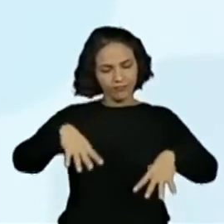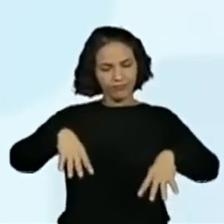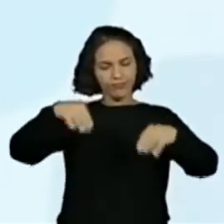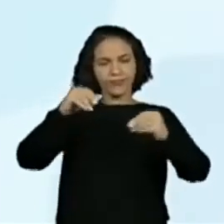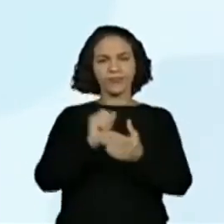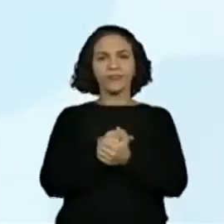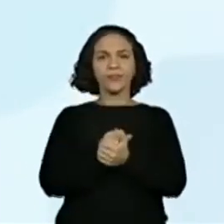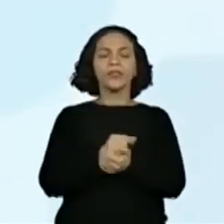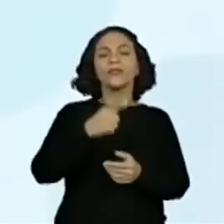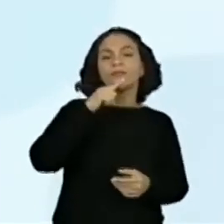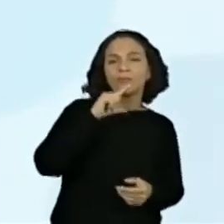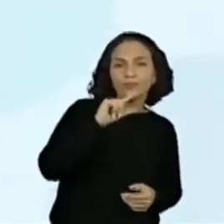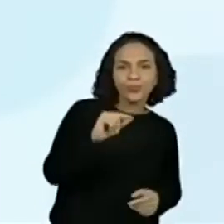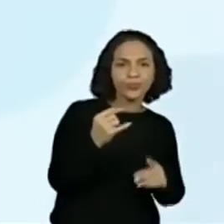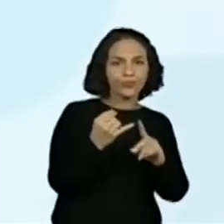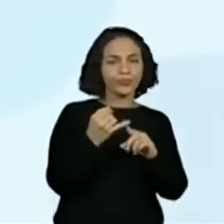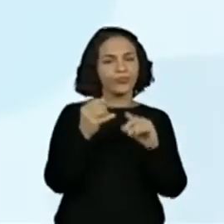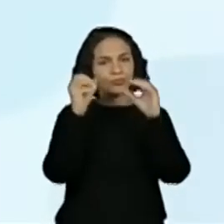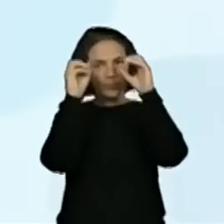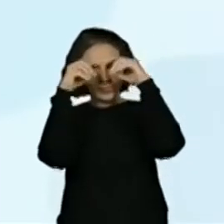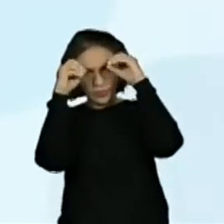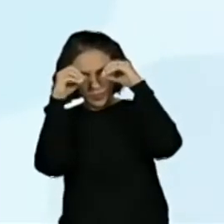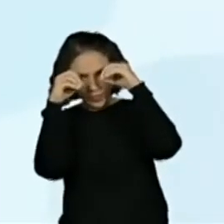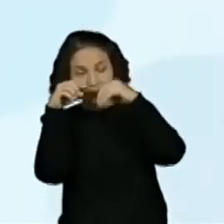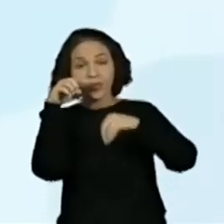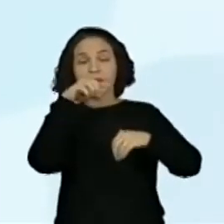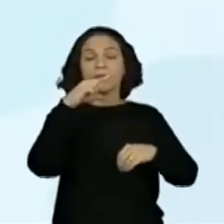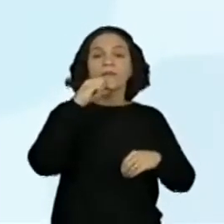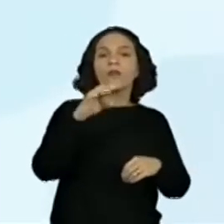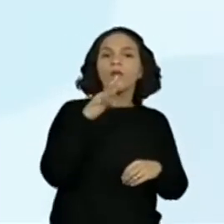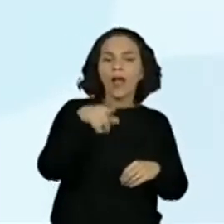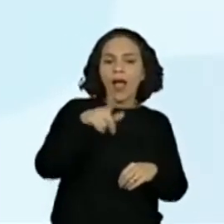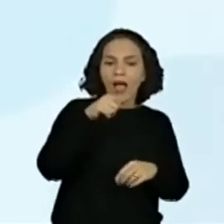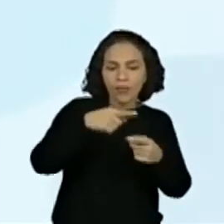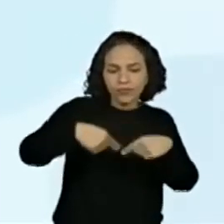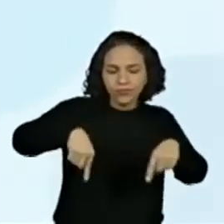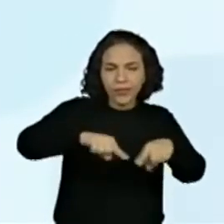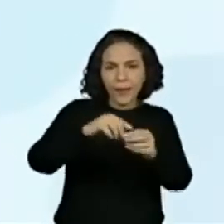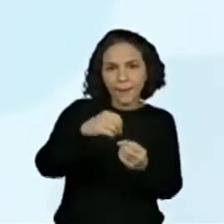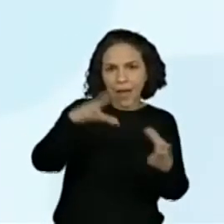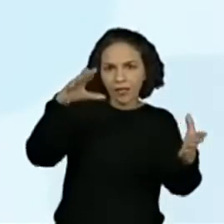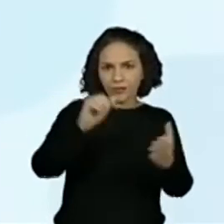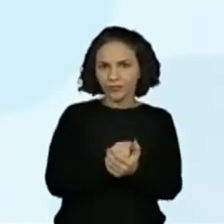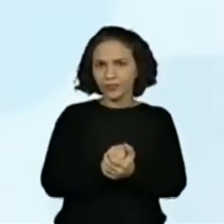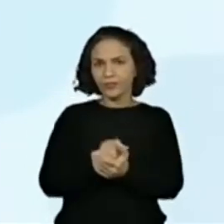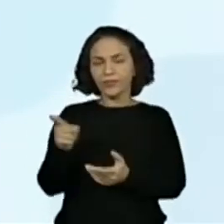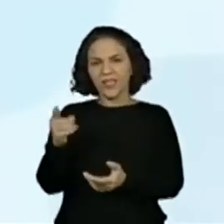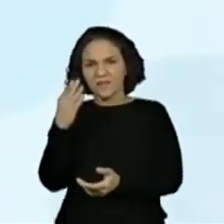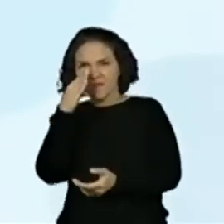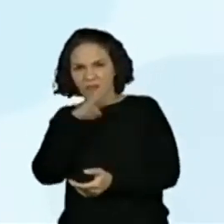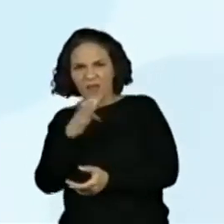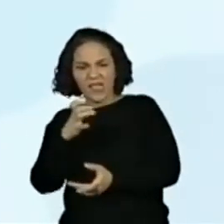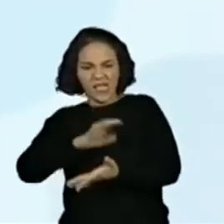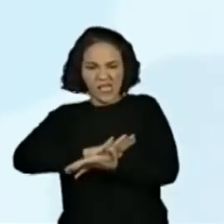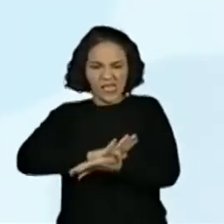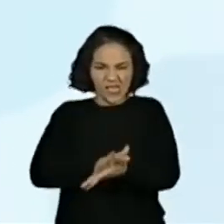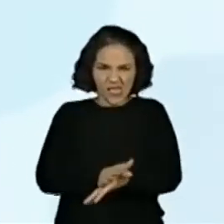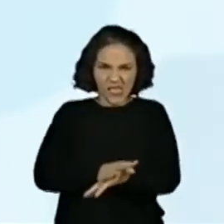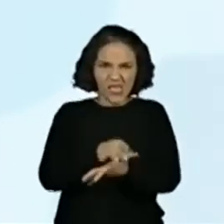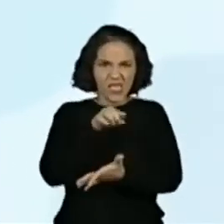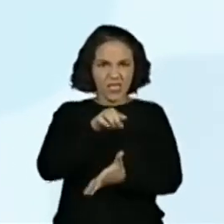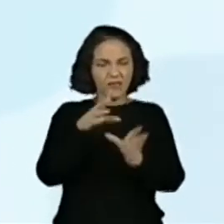Vilão Noturno, Mago Conhecia a Magia do Lago, Vilão Quer Acabar com a Magia, Vilão